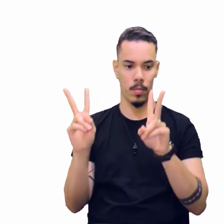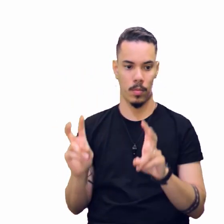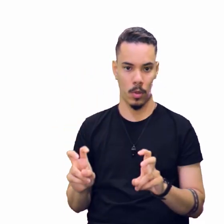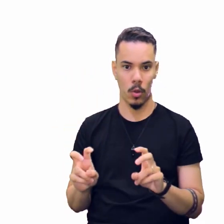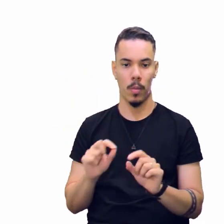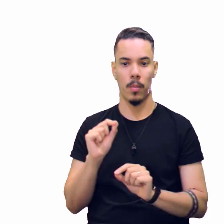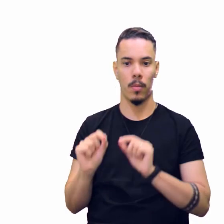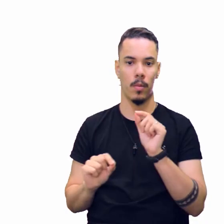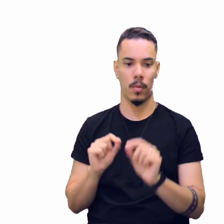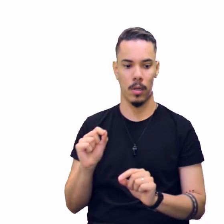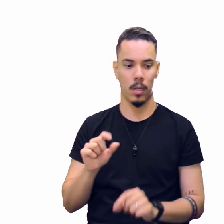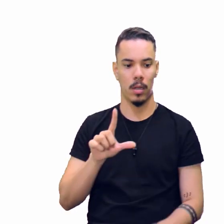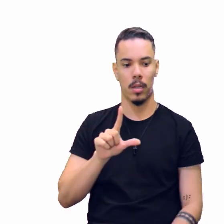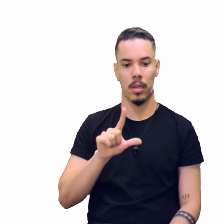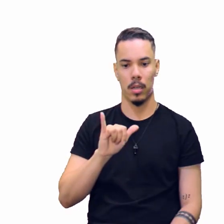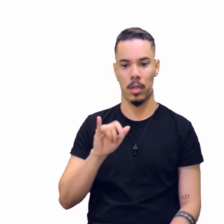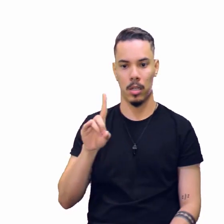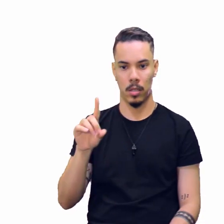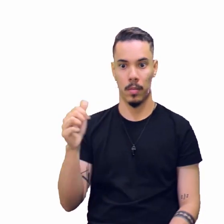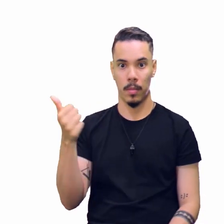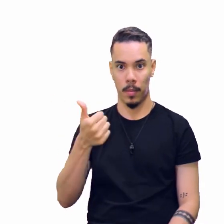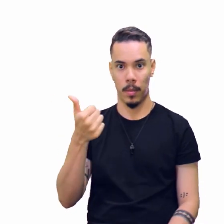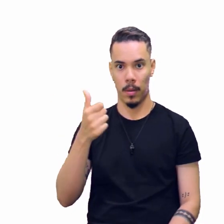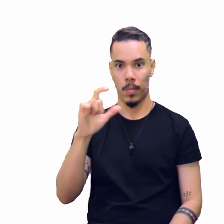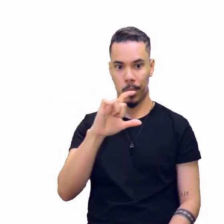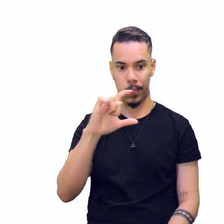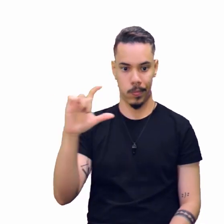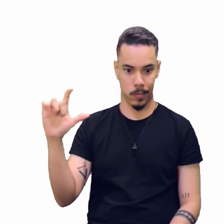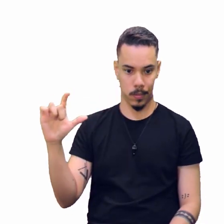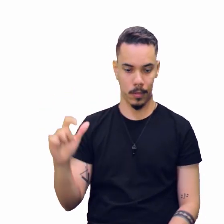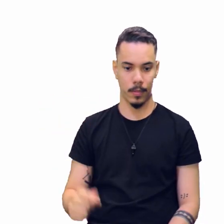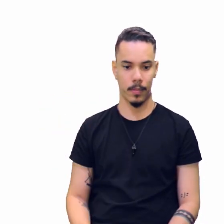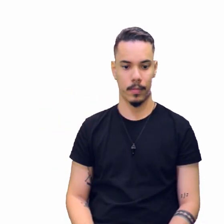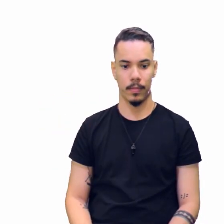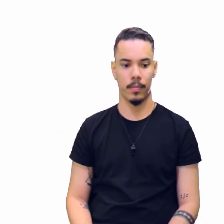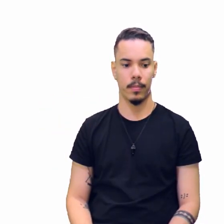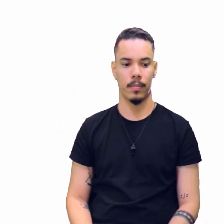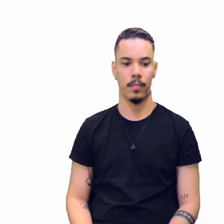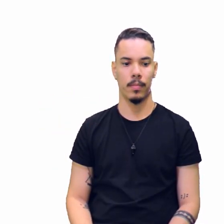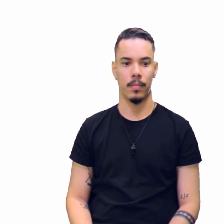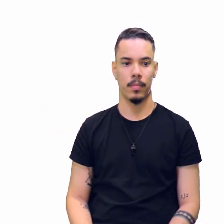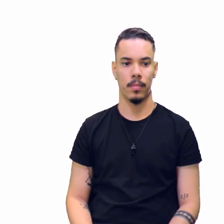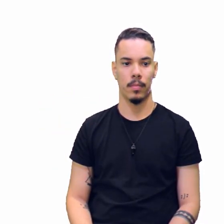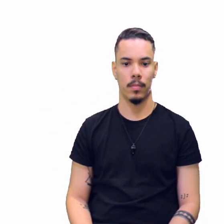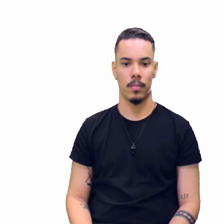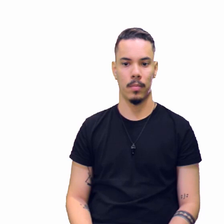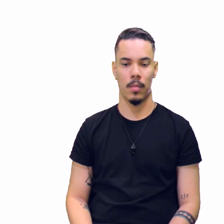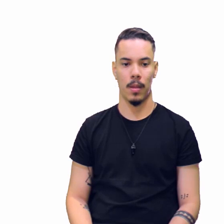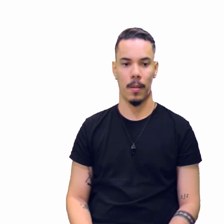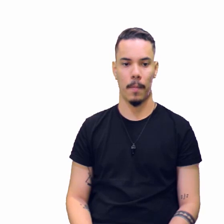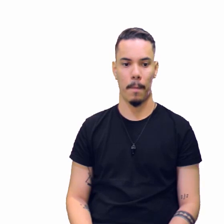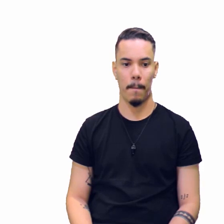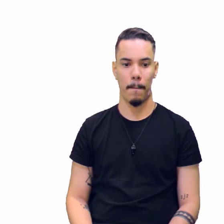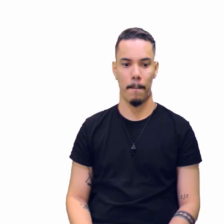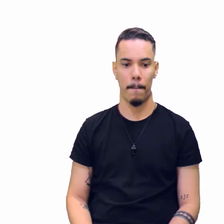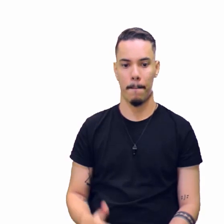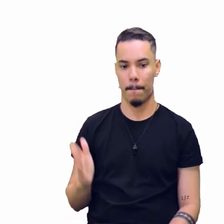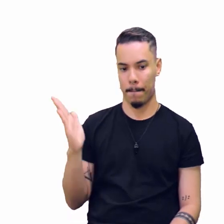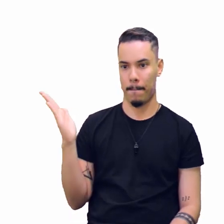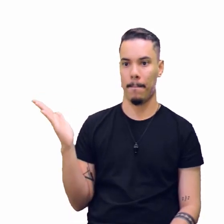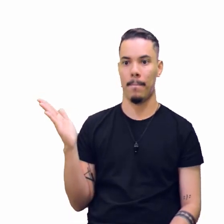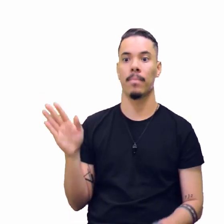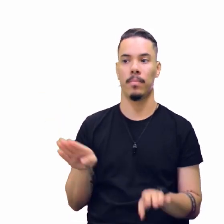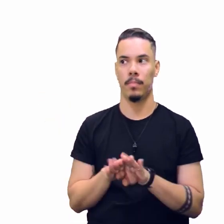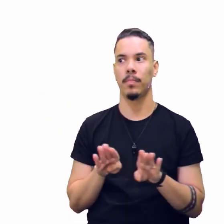da LIDE, que é o primeiro parágrafo. Tá bom? Aqui no jornal. E aqui